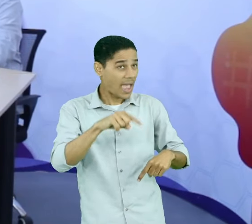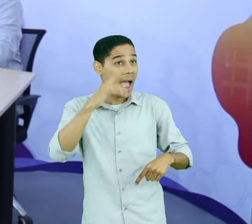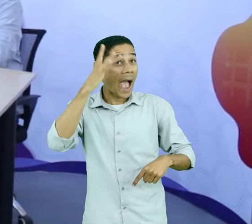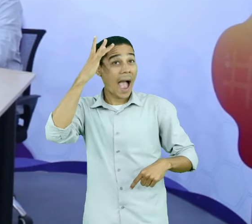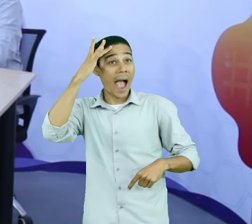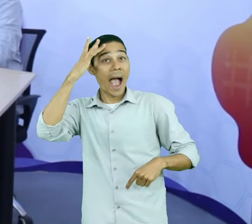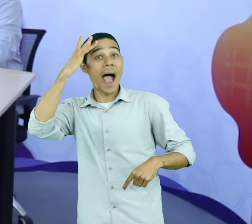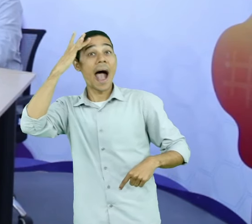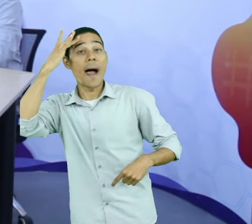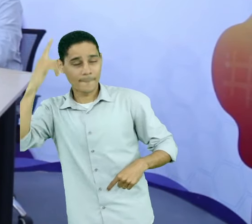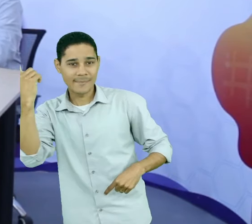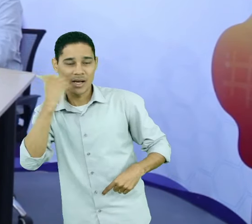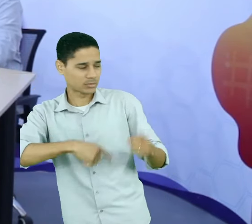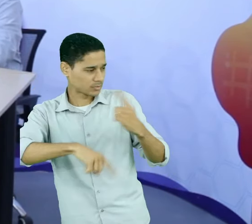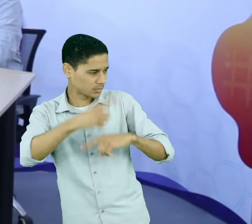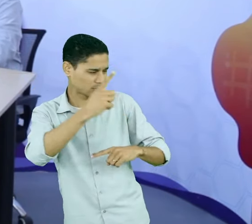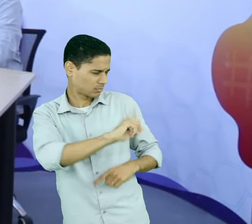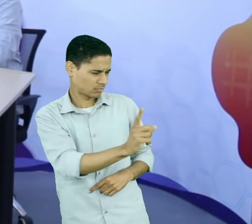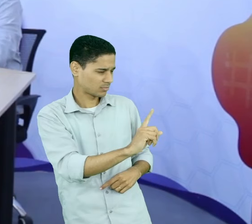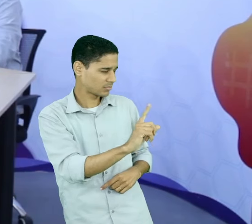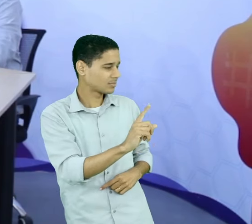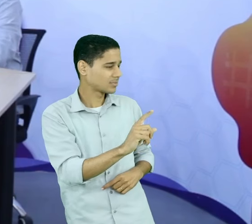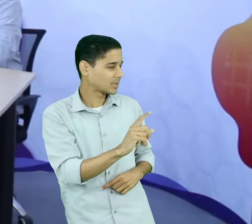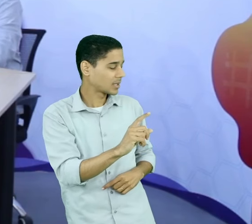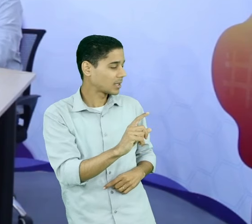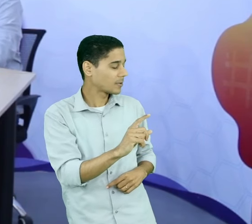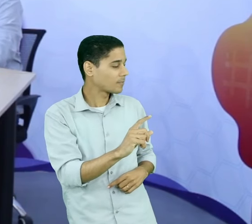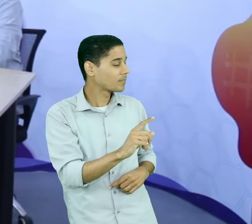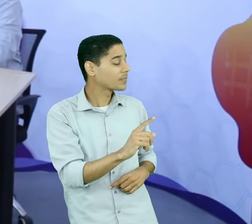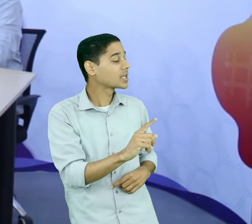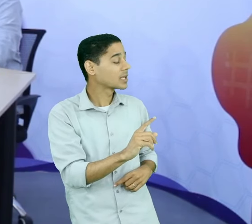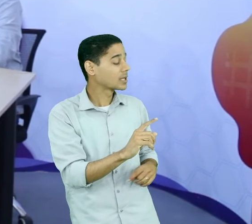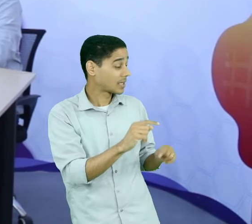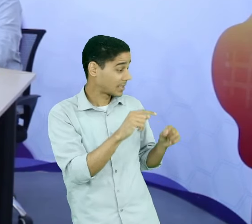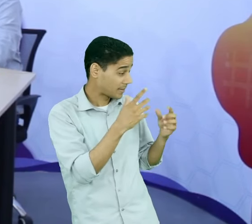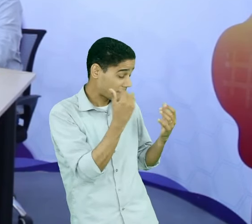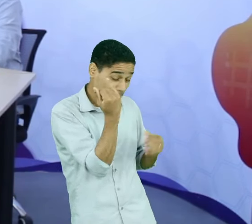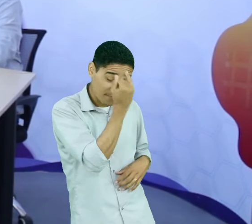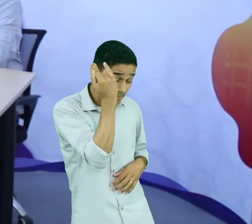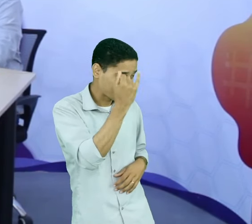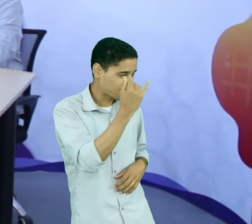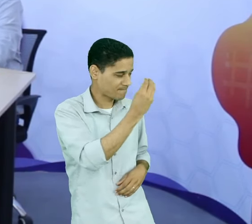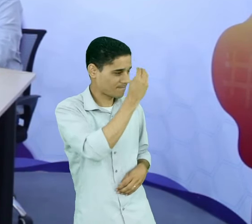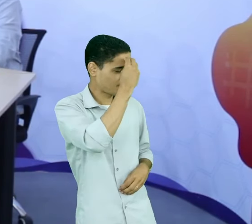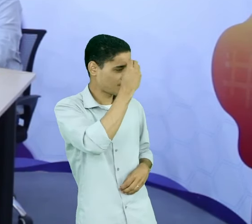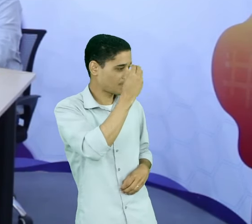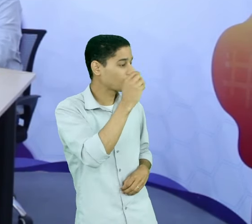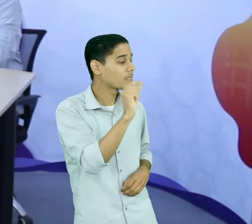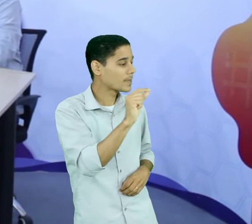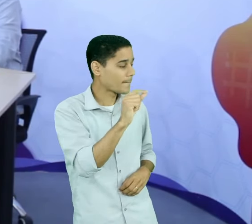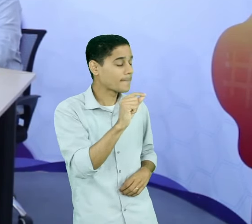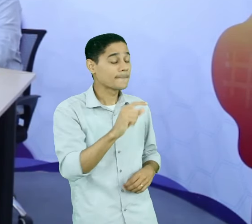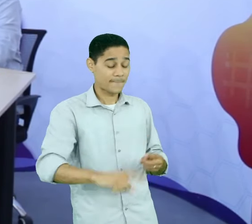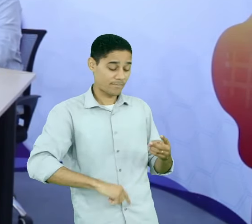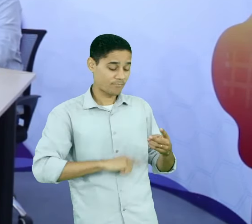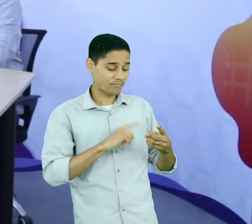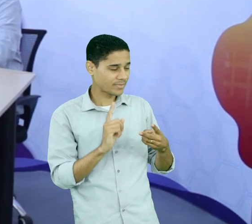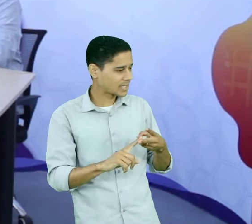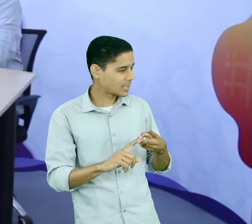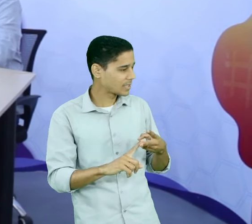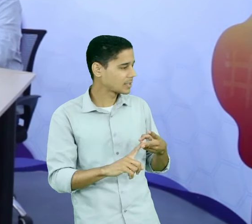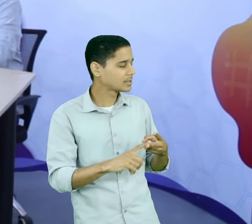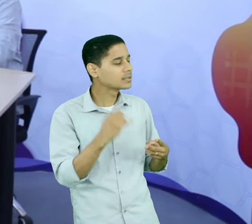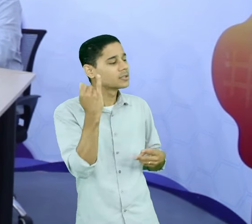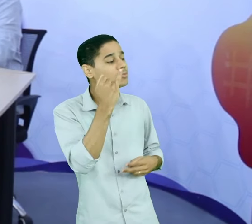fundamental como primeiro ponto, como requisito maior. Além disso, muito importante,